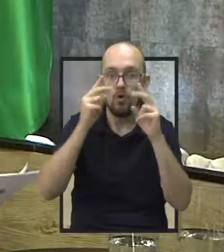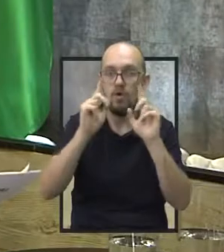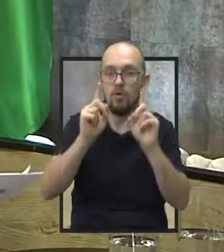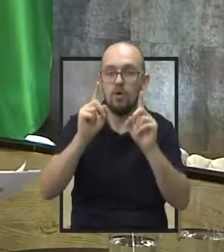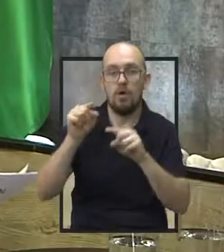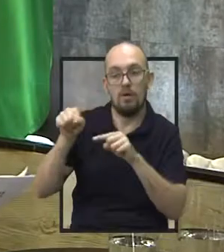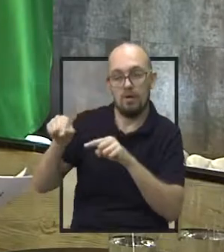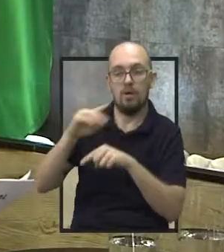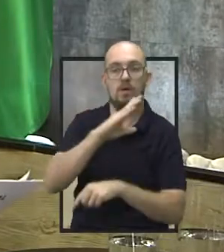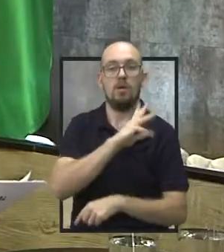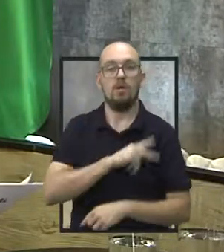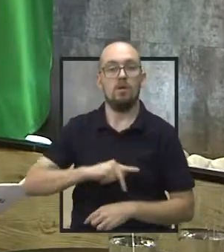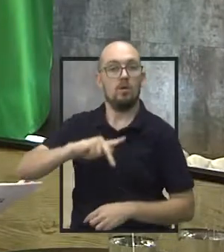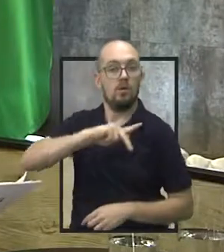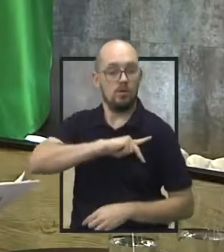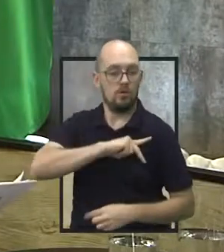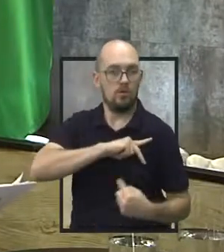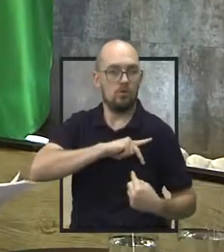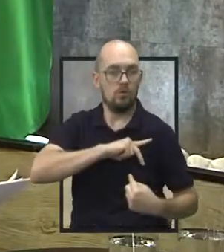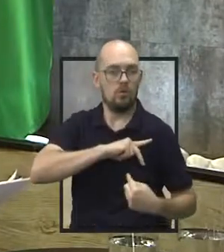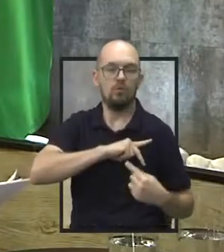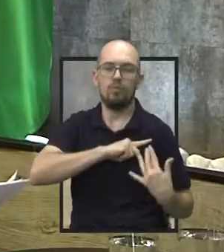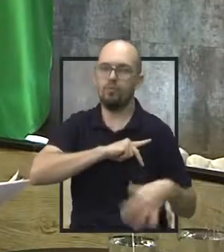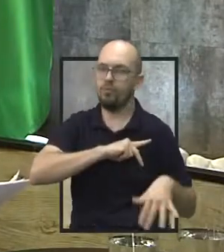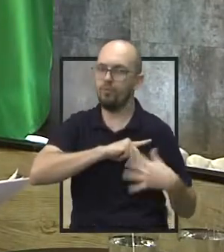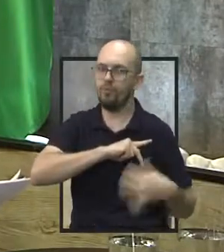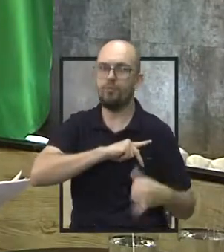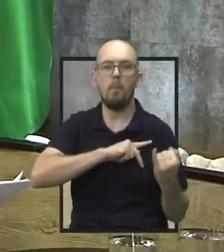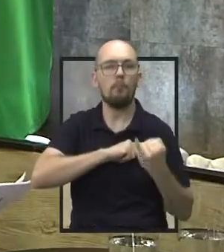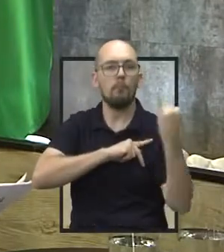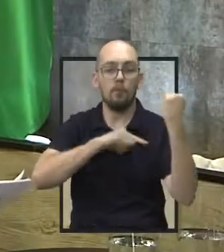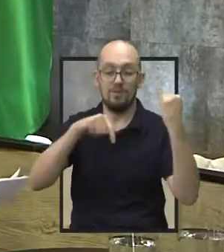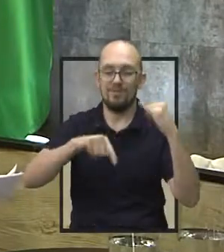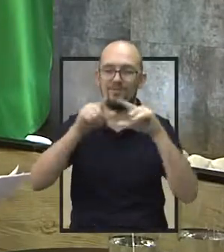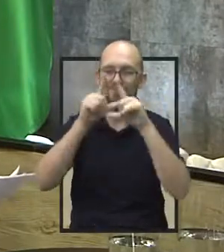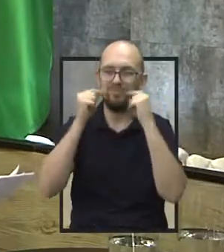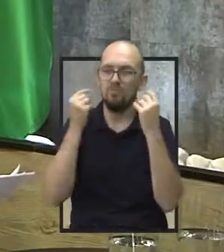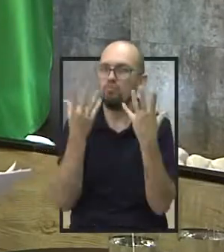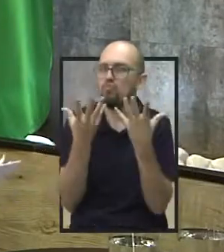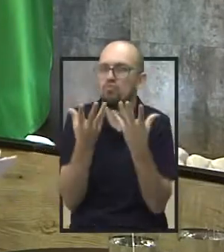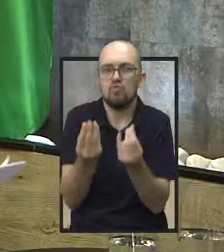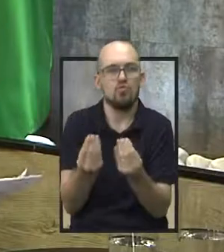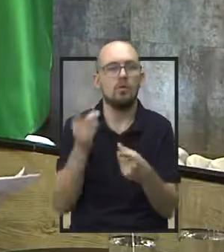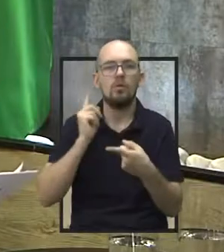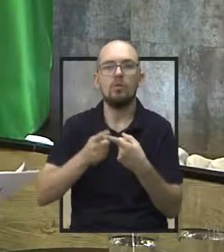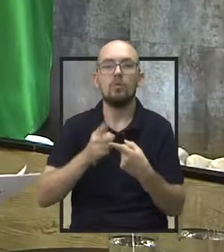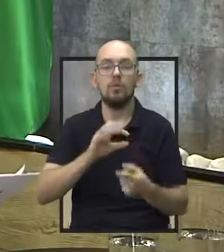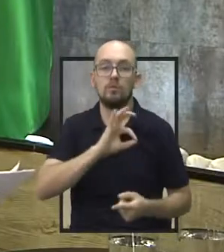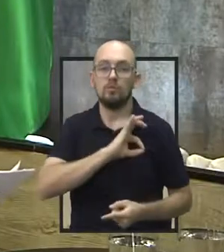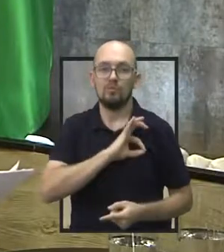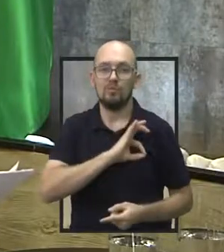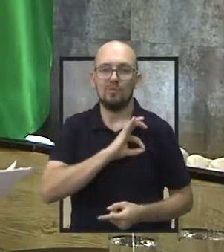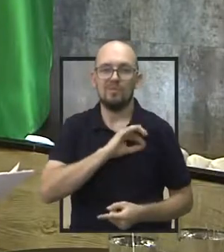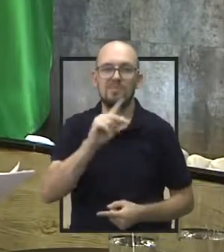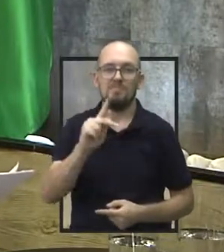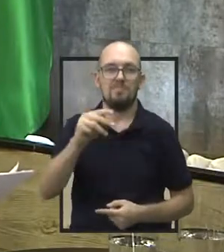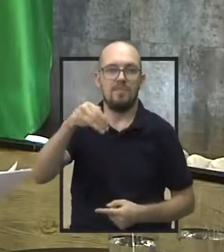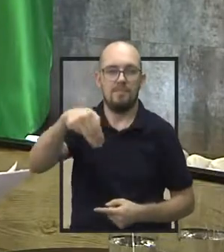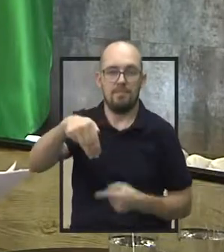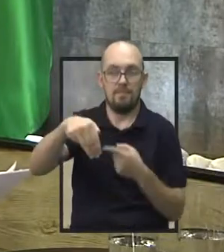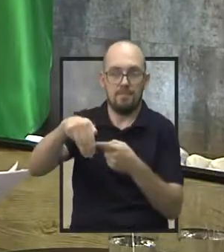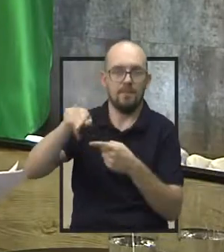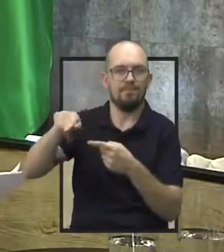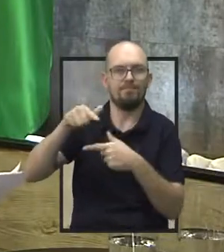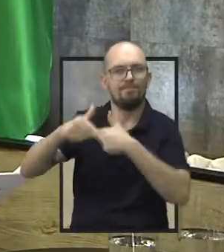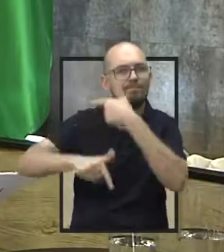que o PROED é um programa de muita importância de nossa cidade. A Polícia Militar, através desse programa,